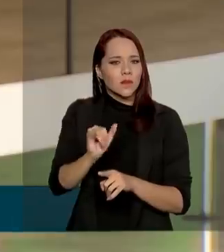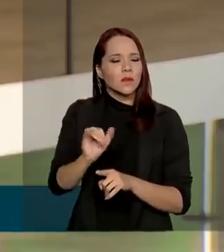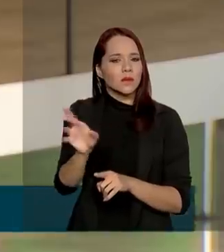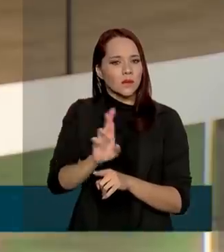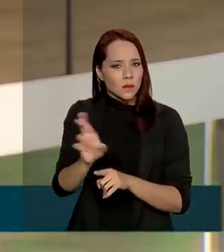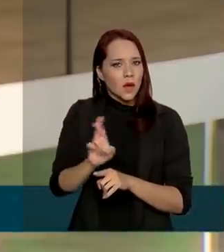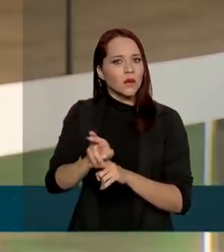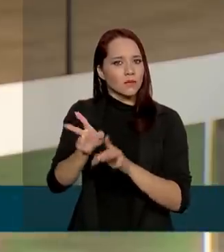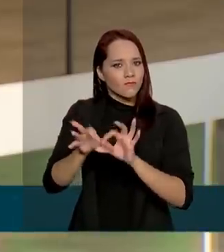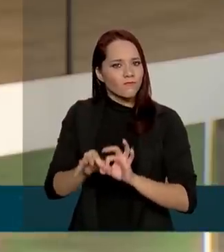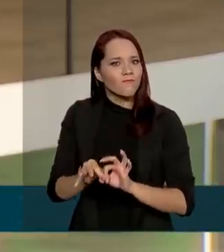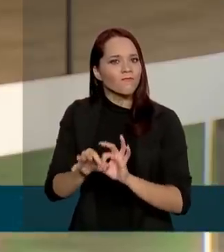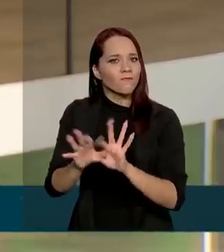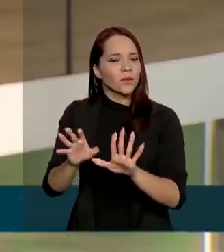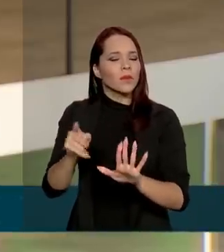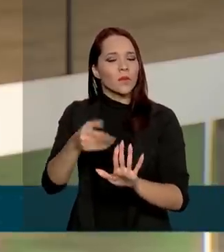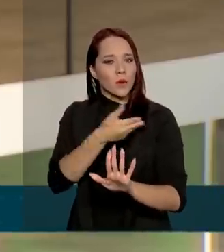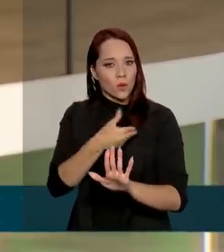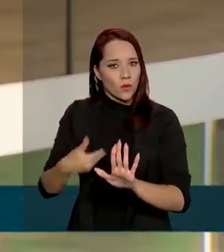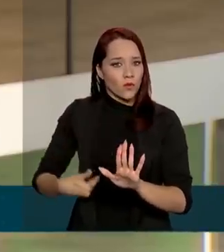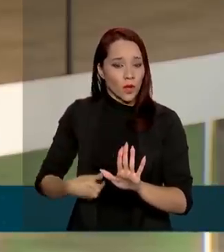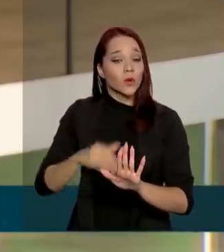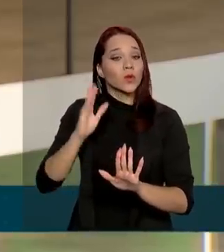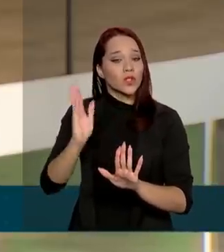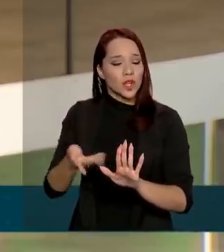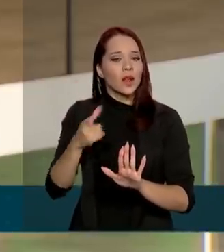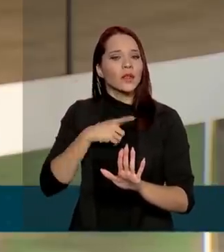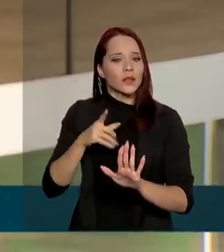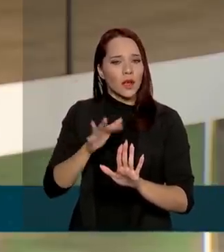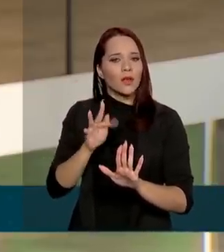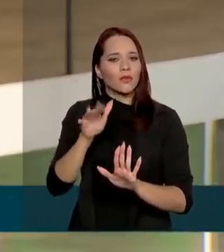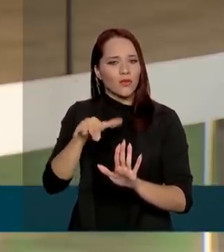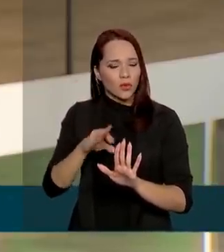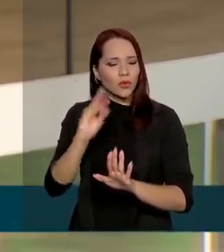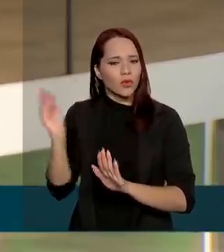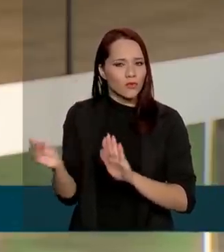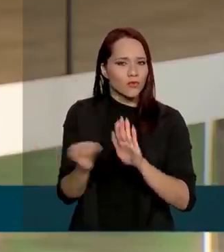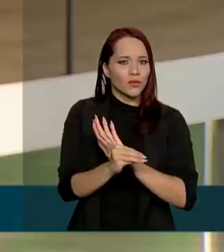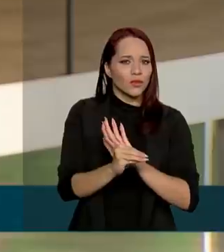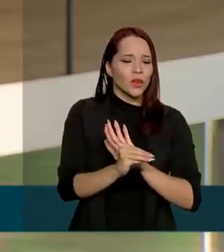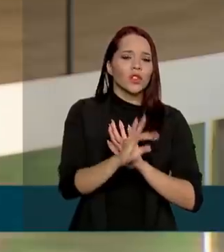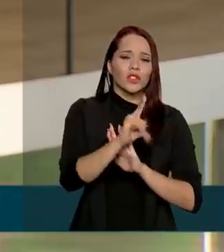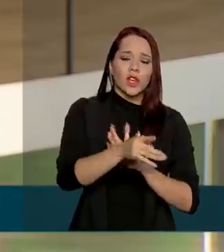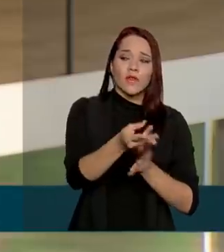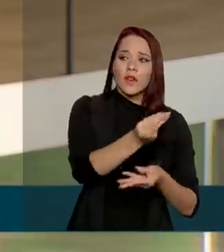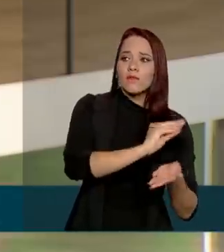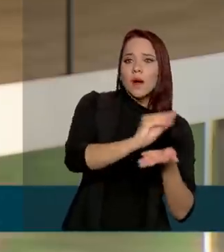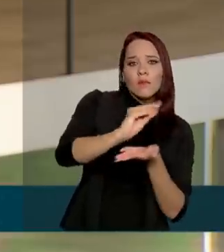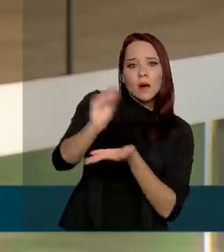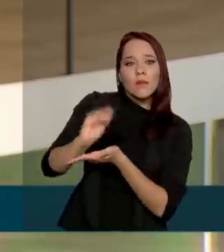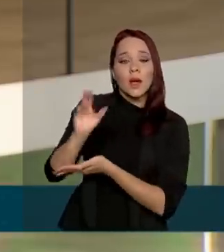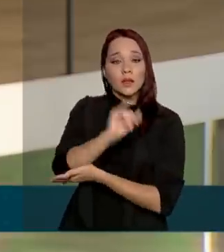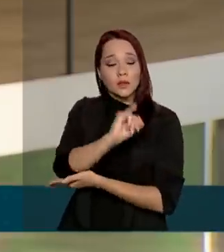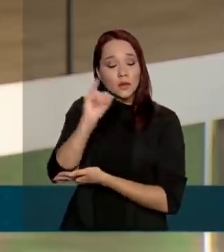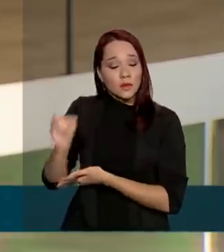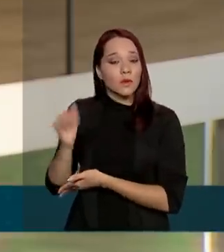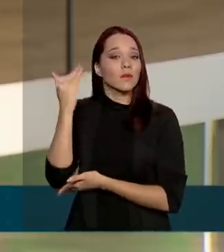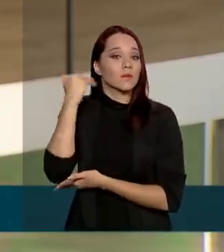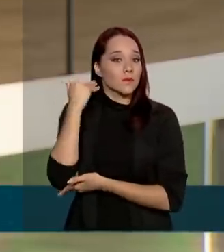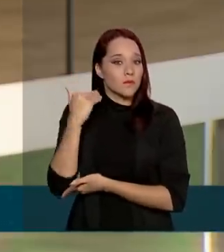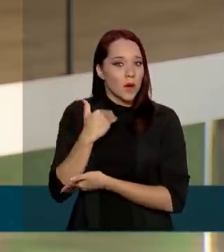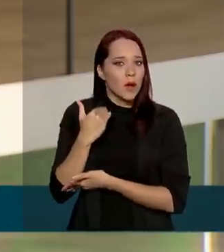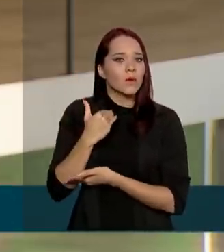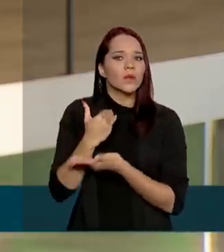reais disponibilizados pelo governo já estão no fundo e serão repassados às instituições financeiras